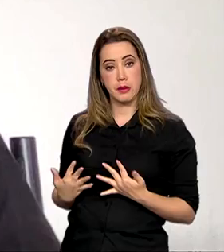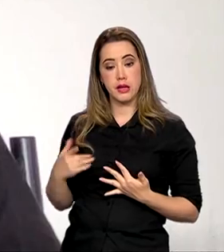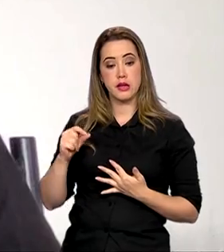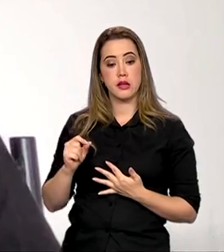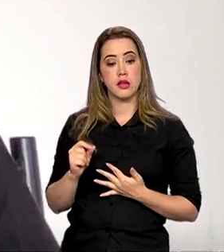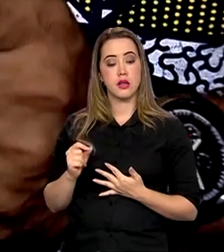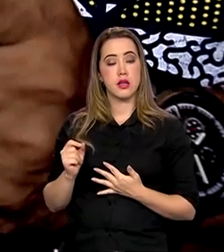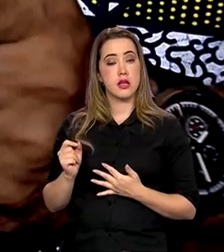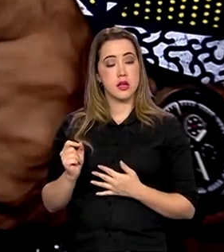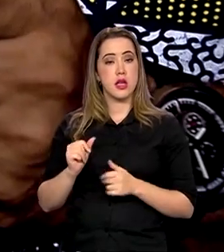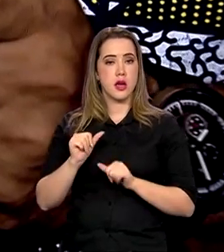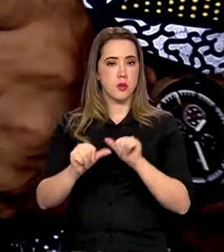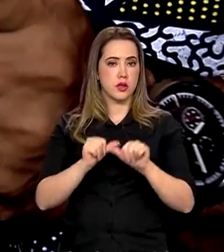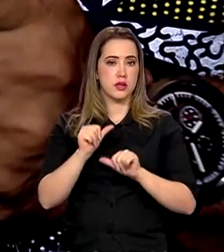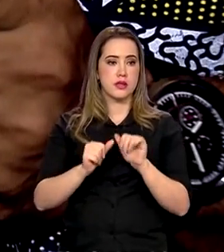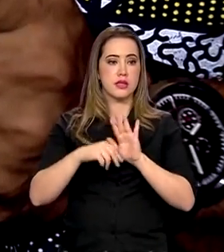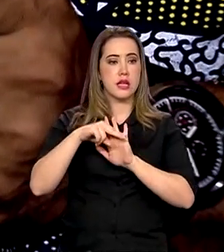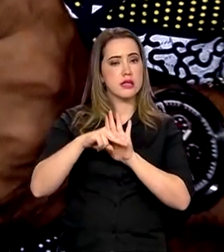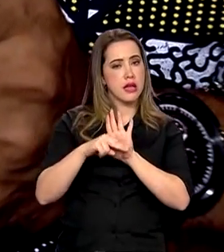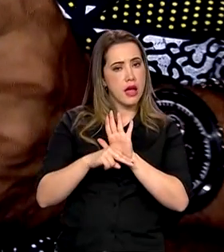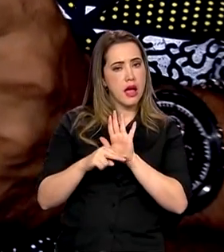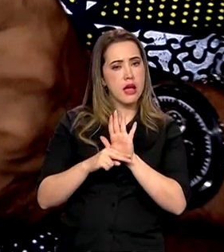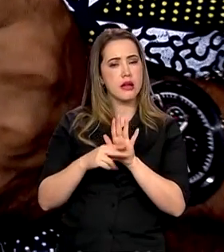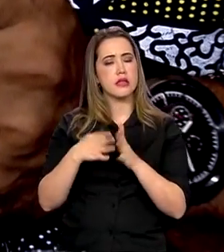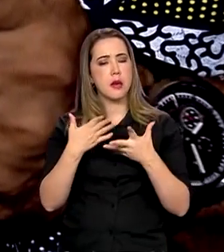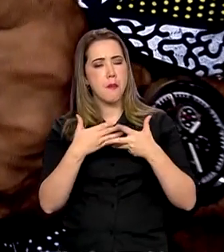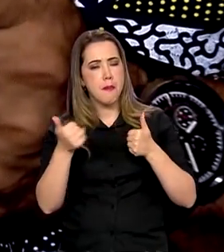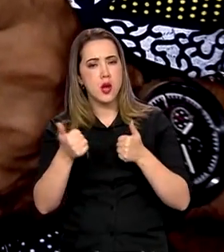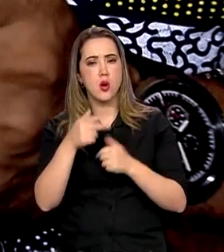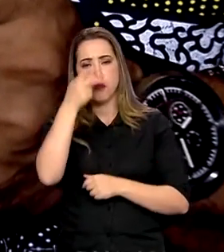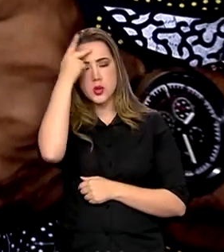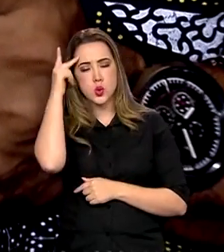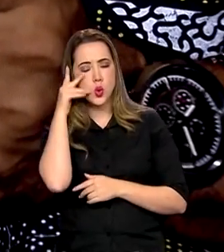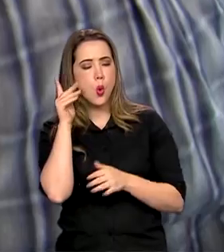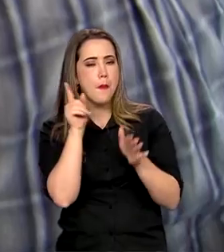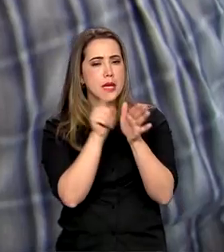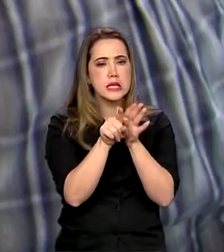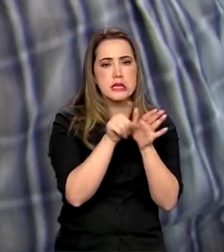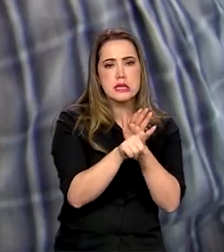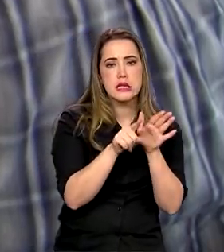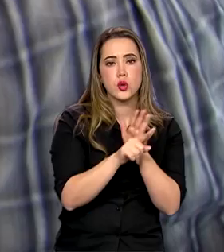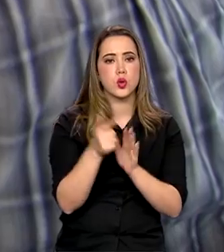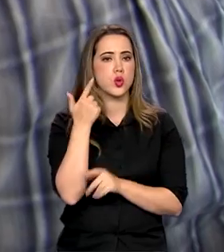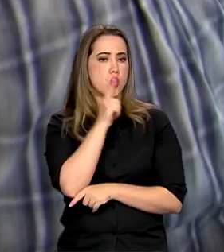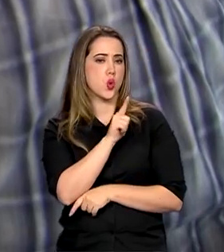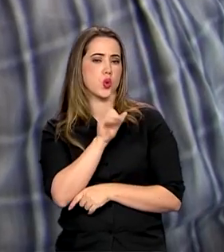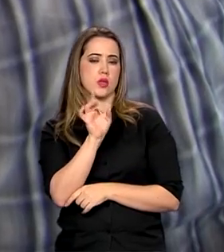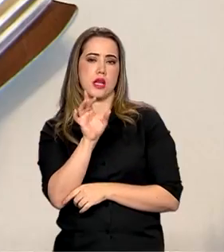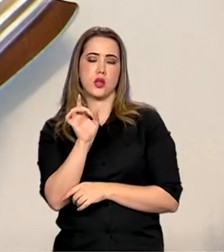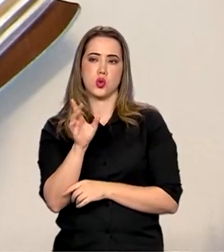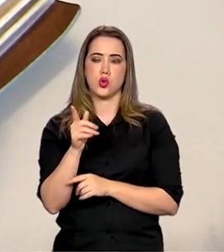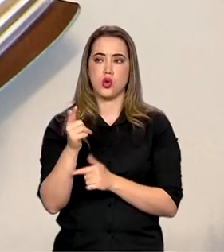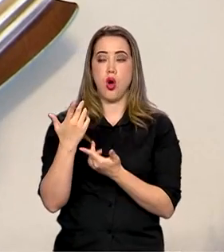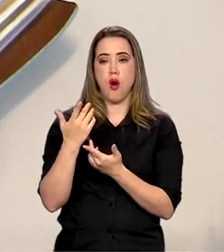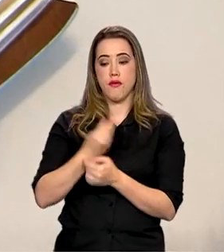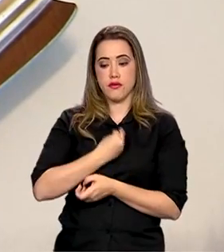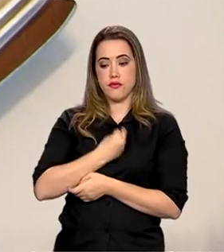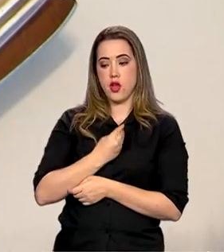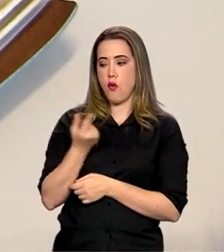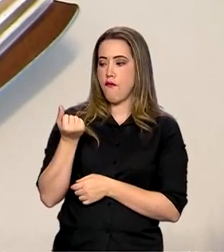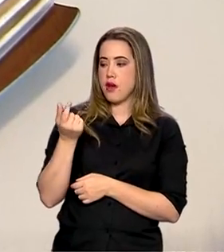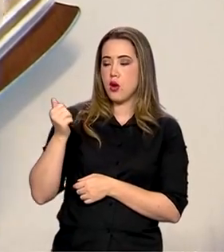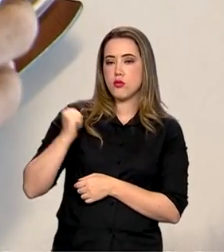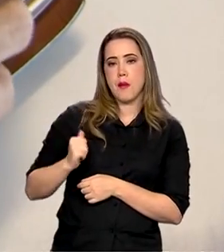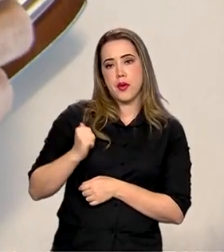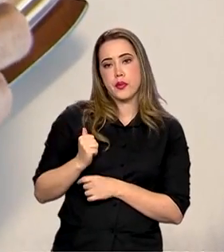das regras vai atrair pesquisadores que não têm condições de se manter apenas com as bolsas e ampliar o acesso